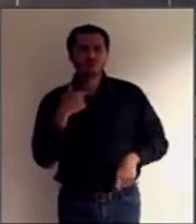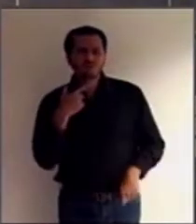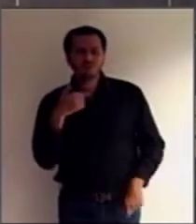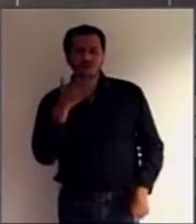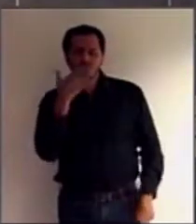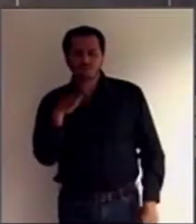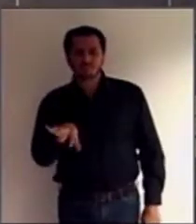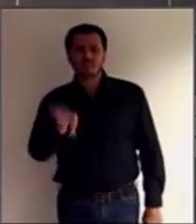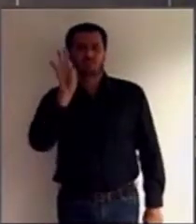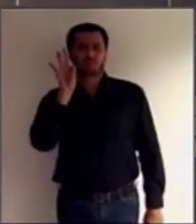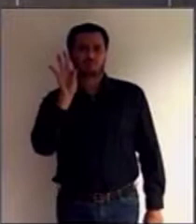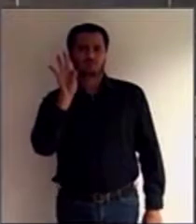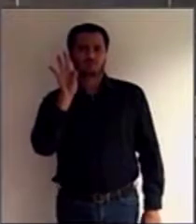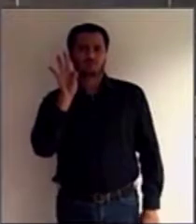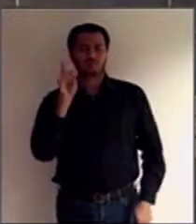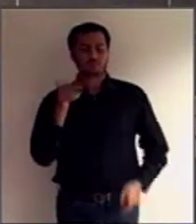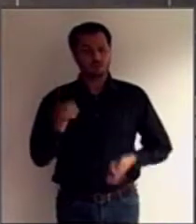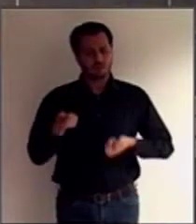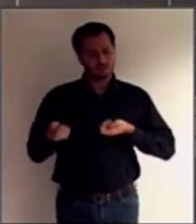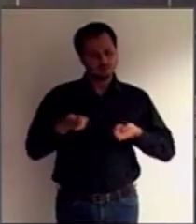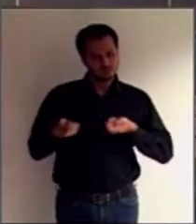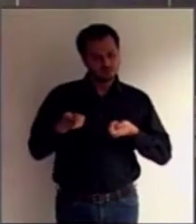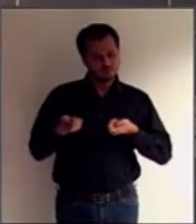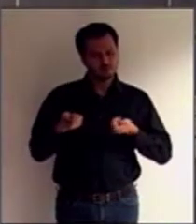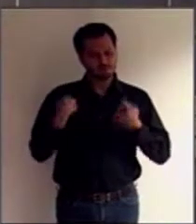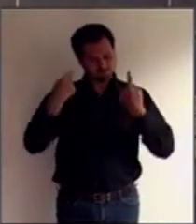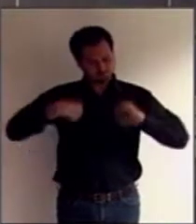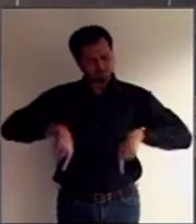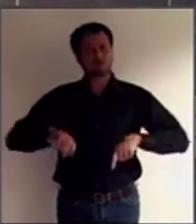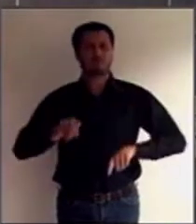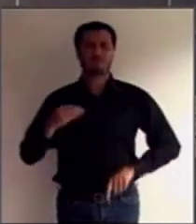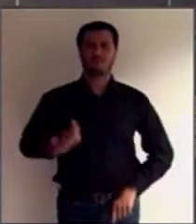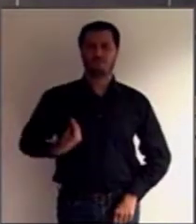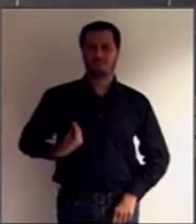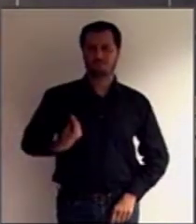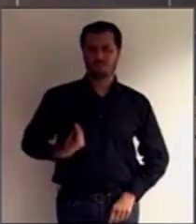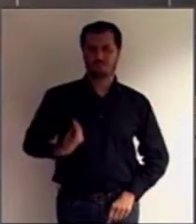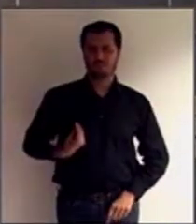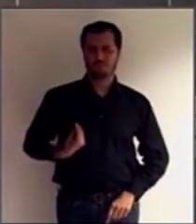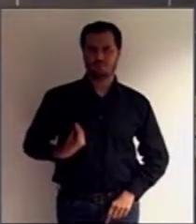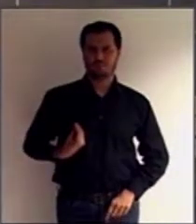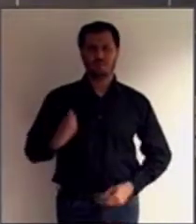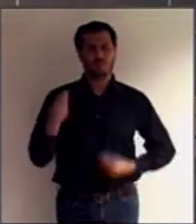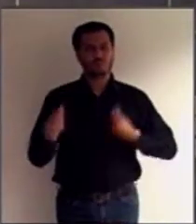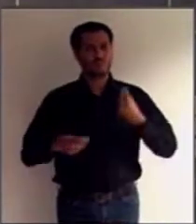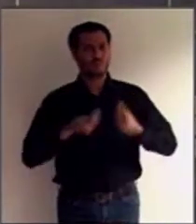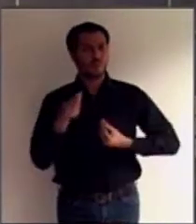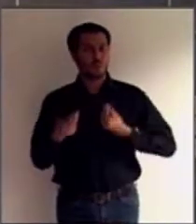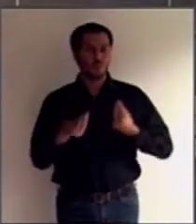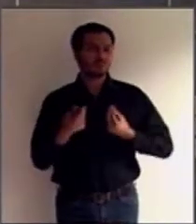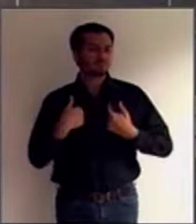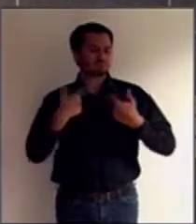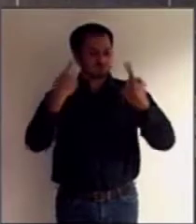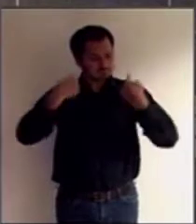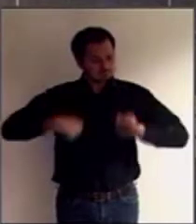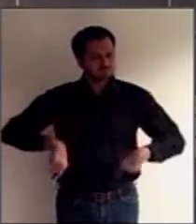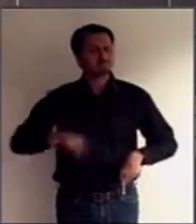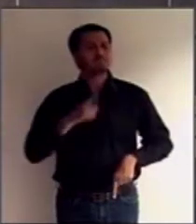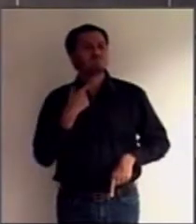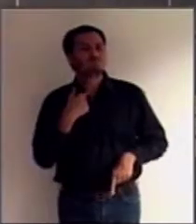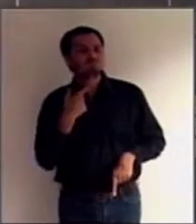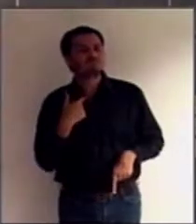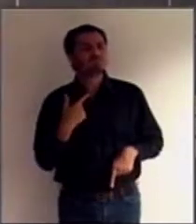pela gestão, pelas suas escolhas, pelo modo de como ela vai poder